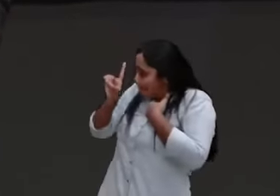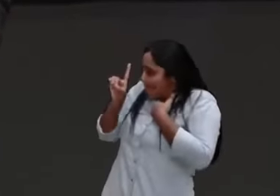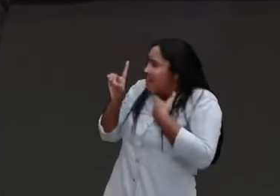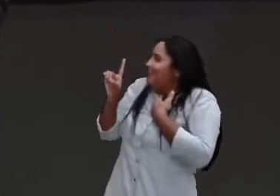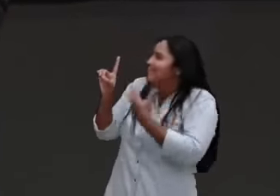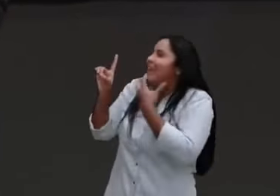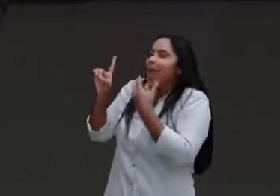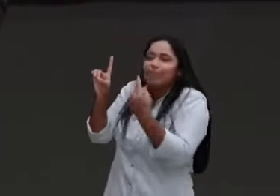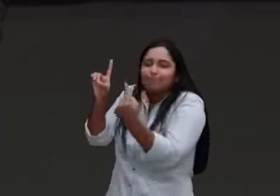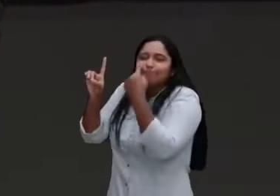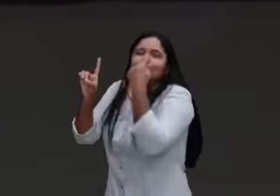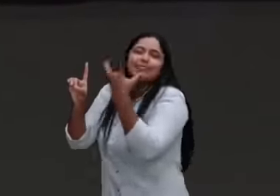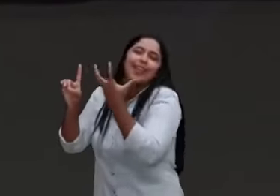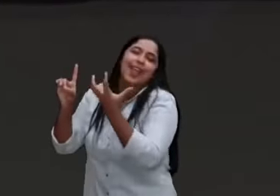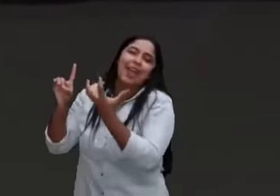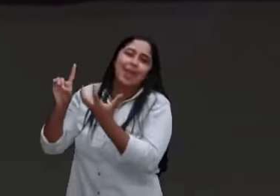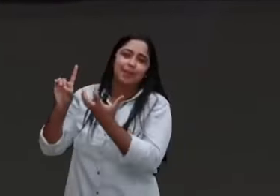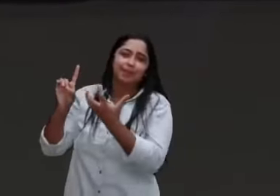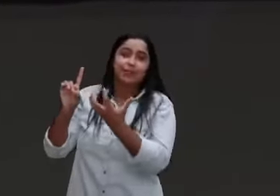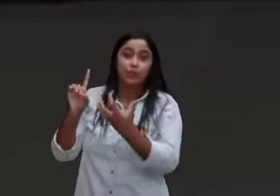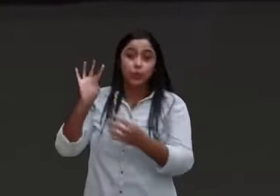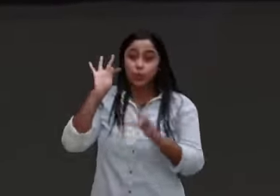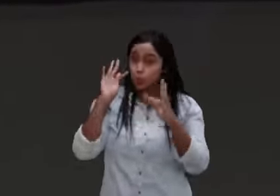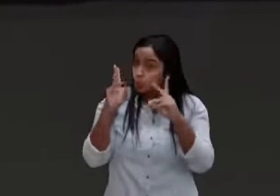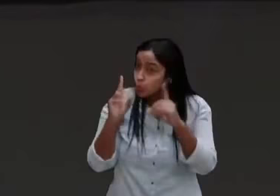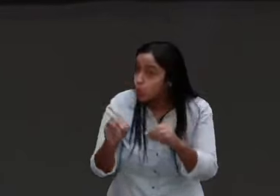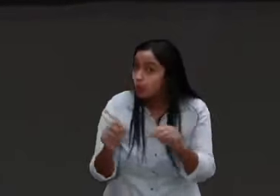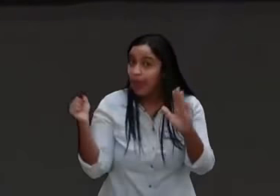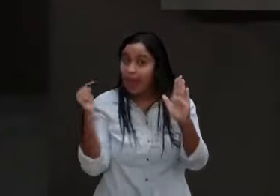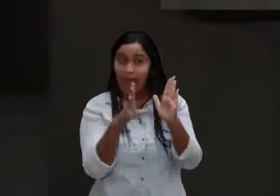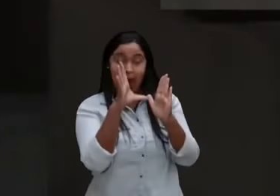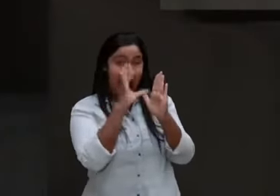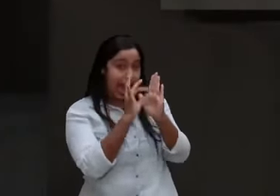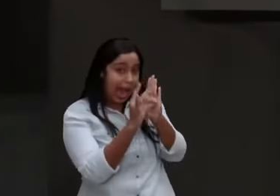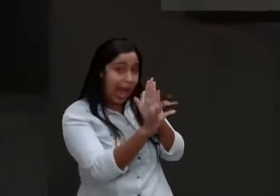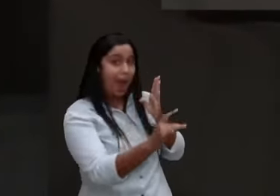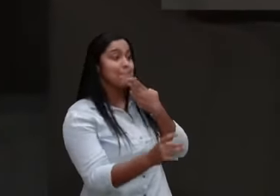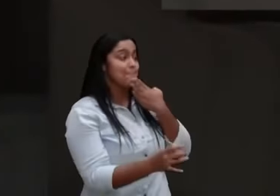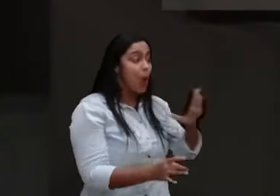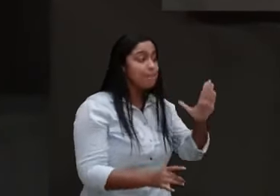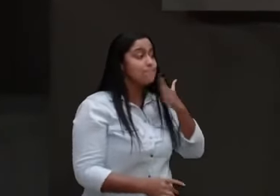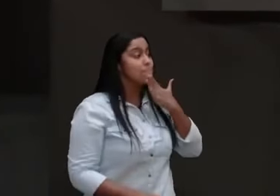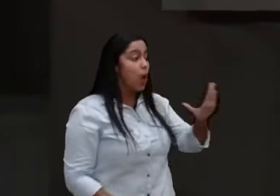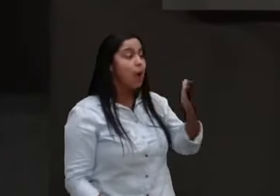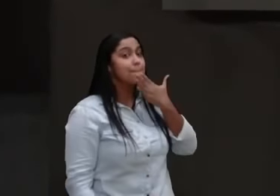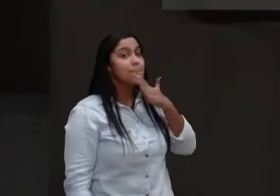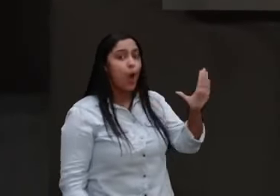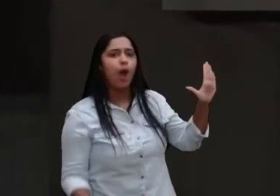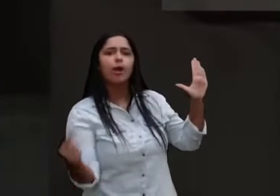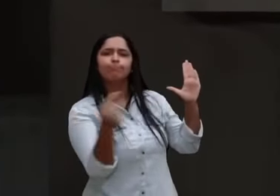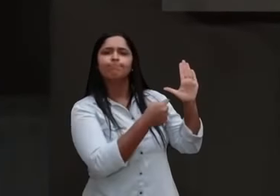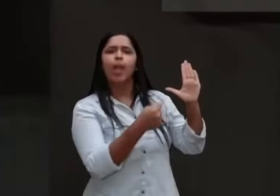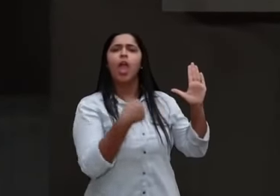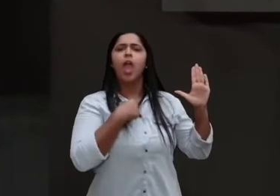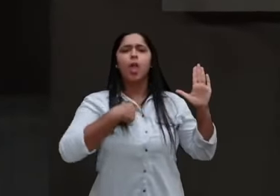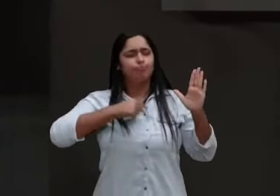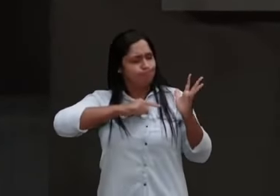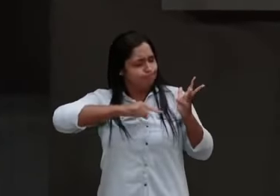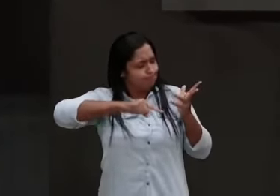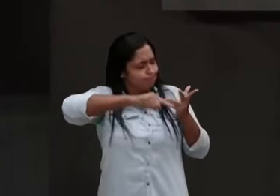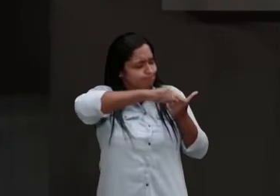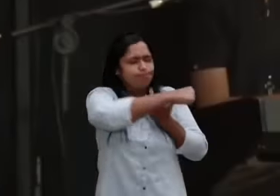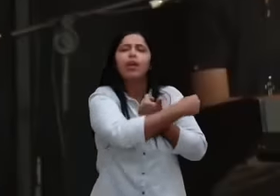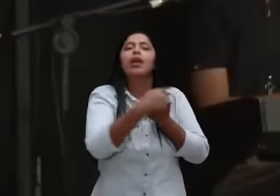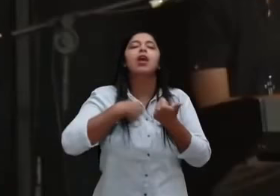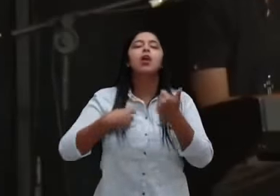cumprirei para com o Senhor os meus votos, olha, tudo que eu prometi, no dia que eu entreguei minha vida a eu vou cumprir, eu vou trabalhar para Ti, vou